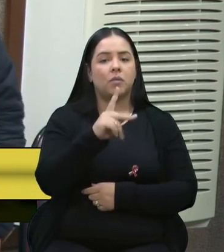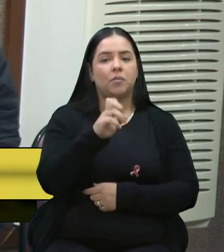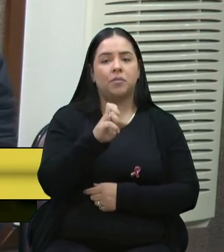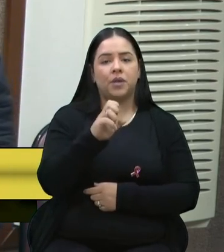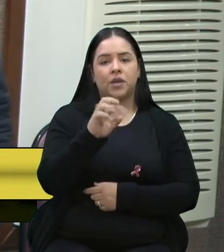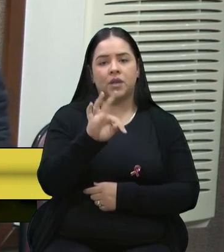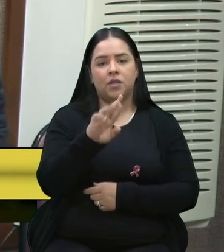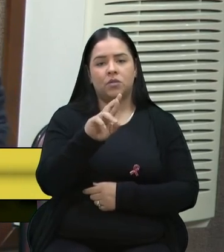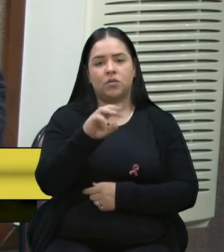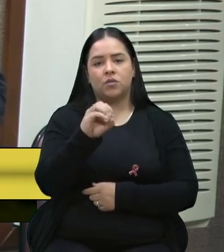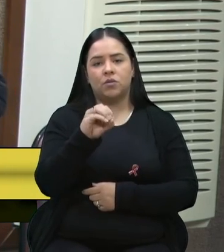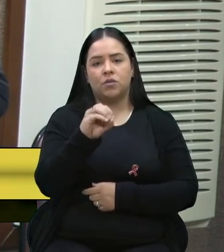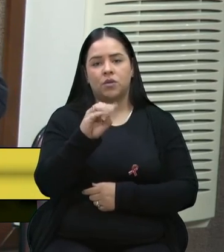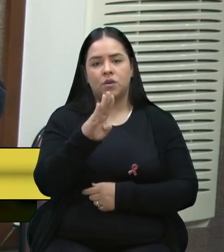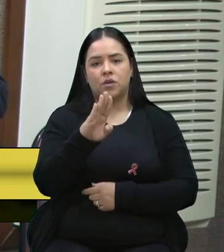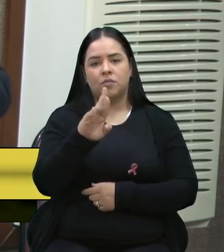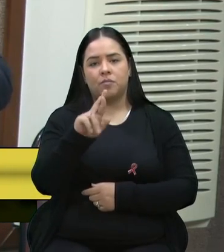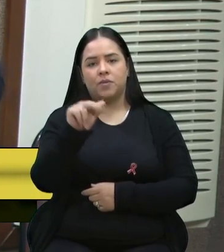Obrigado. E voto favorável, presidente.